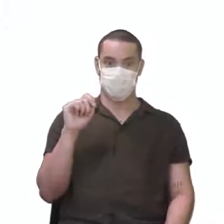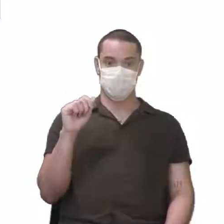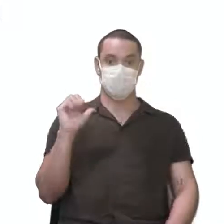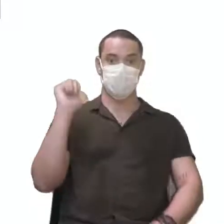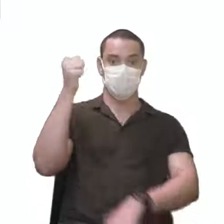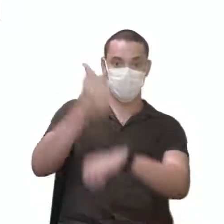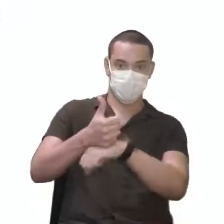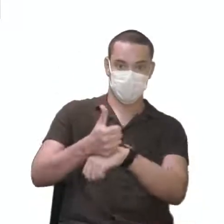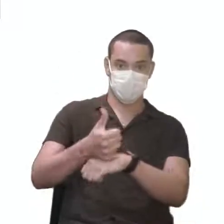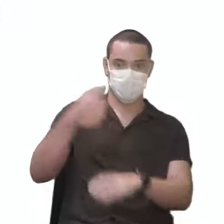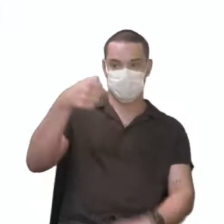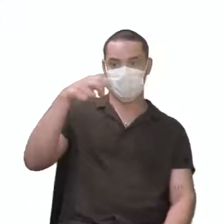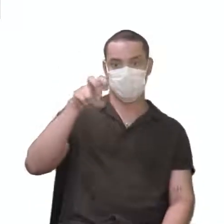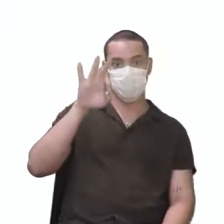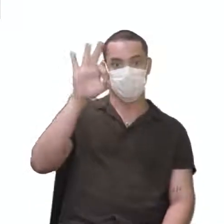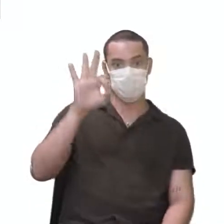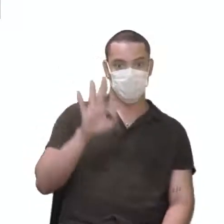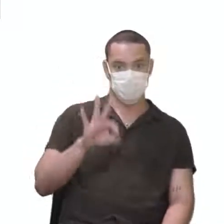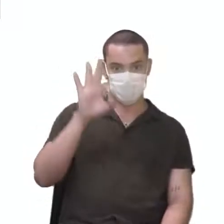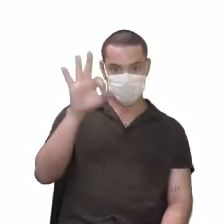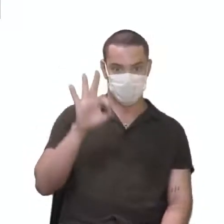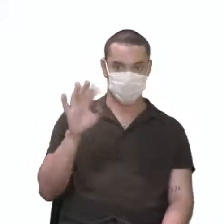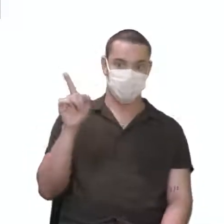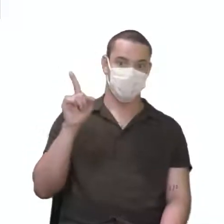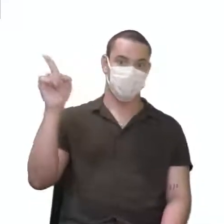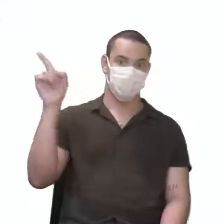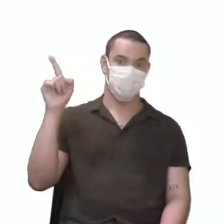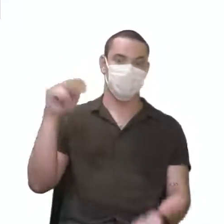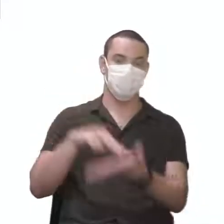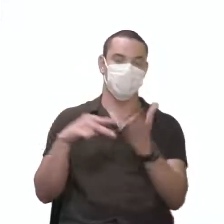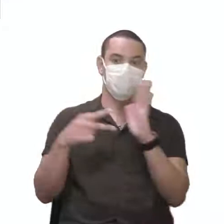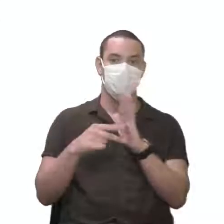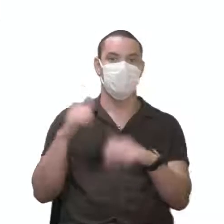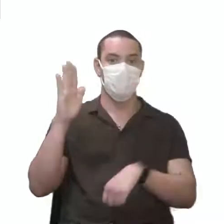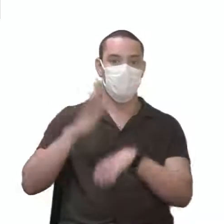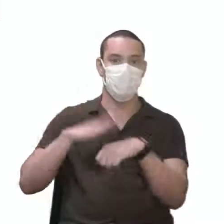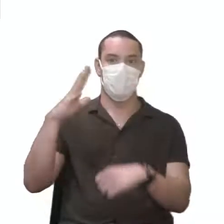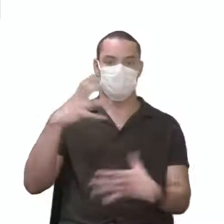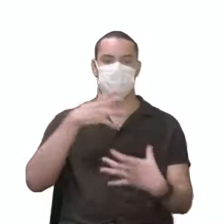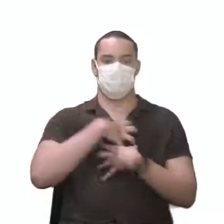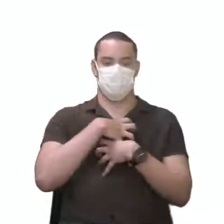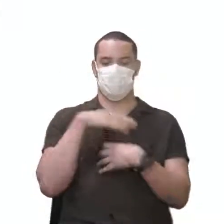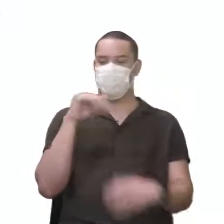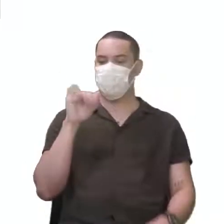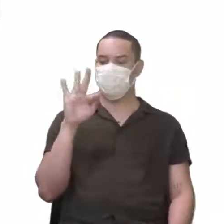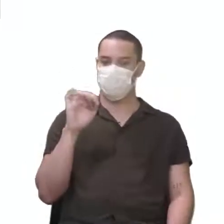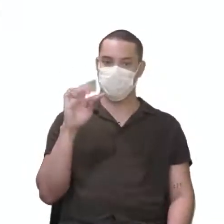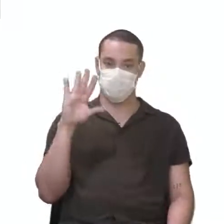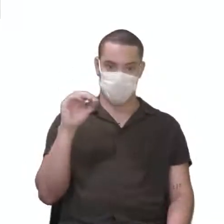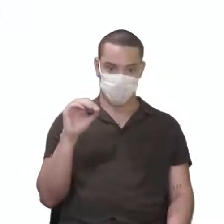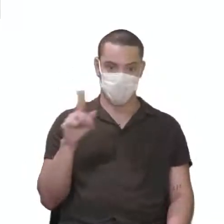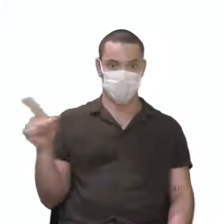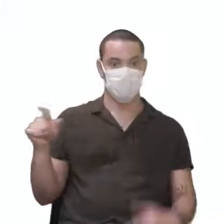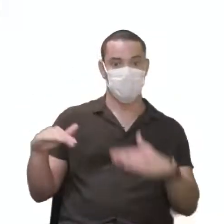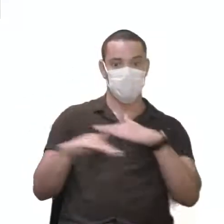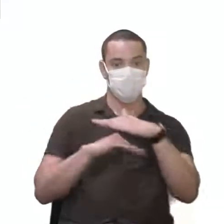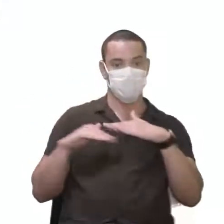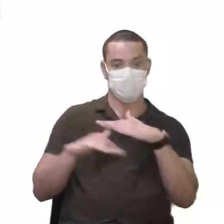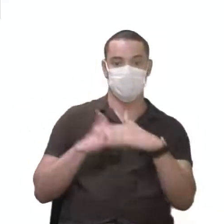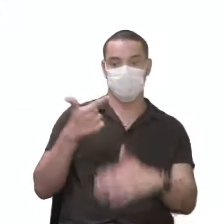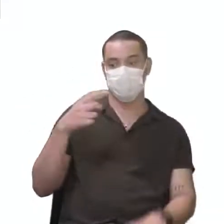quando 75% nesse eredrograma correspondem a indivíduos afetados. E na recessiva, apenas